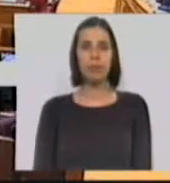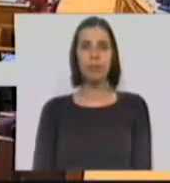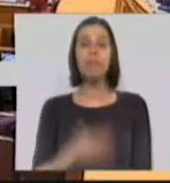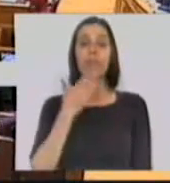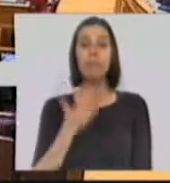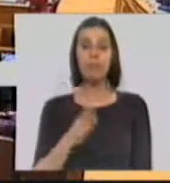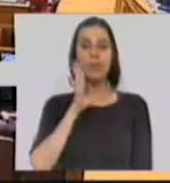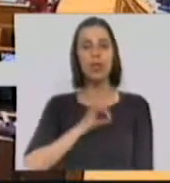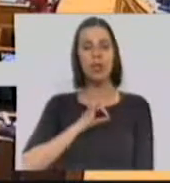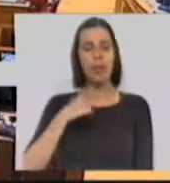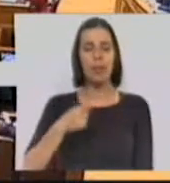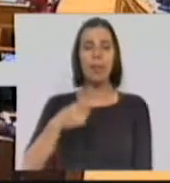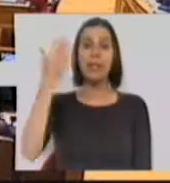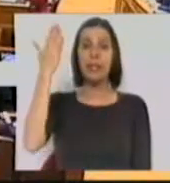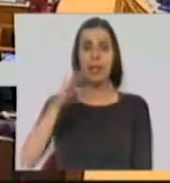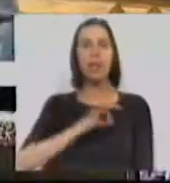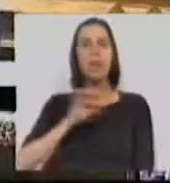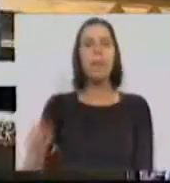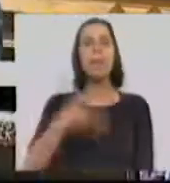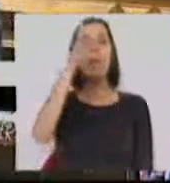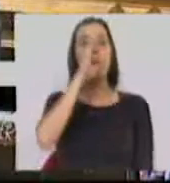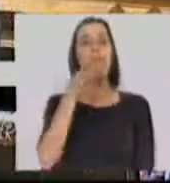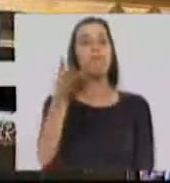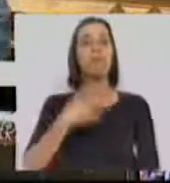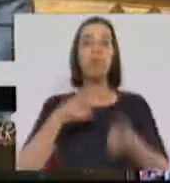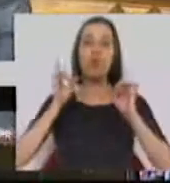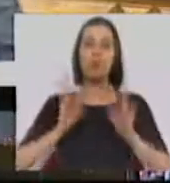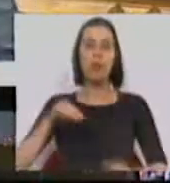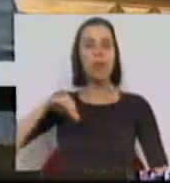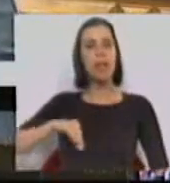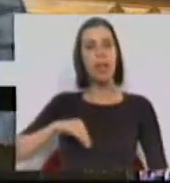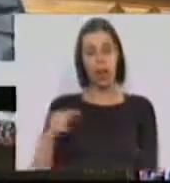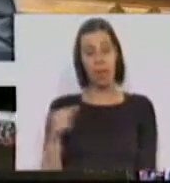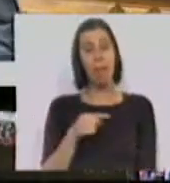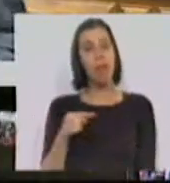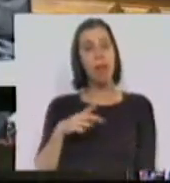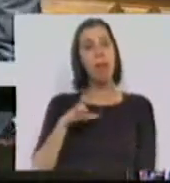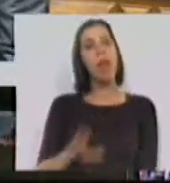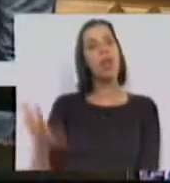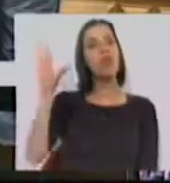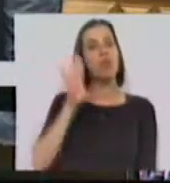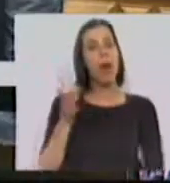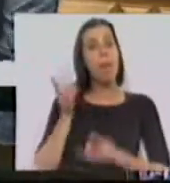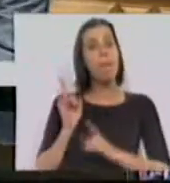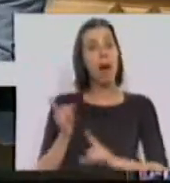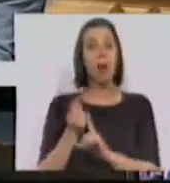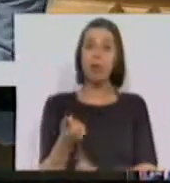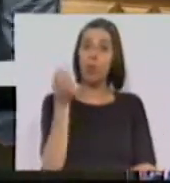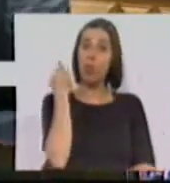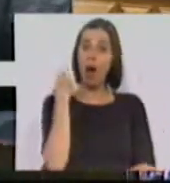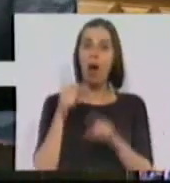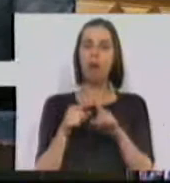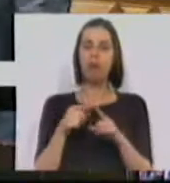Muito obrigado, Sra. Presidente. Sr. Primeiro-Ministro, comecemos pelo salário mínimo nacional. Em março do ano passado,